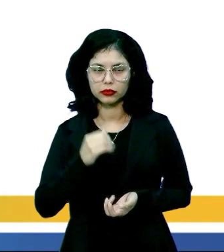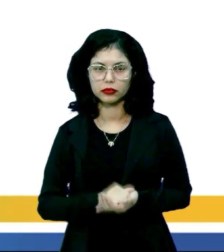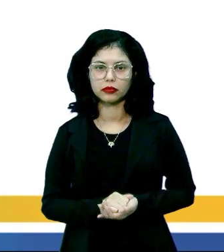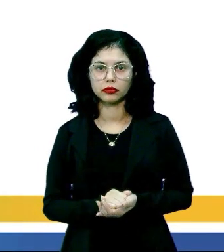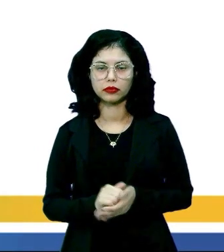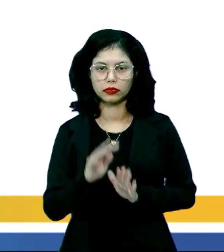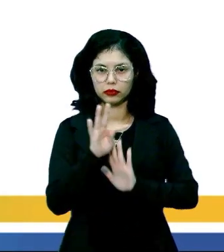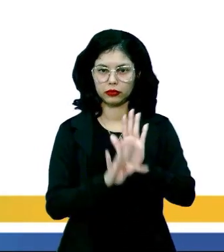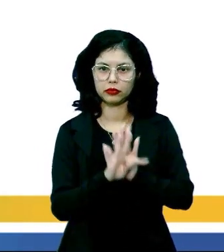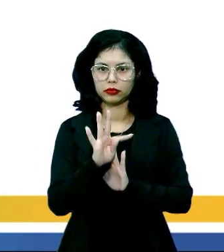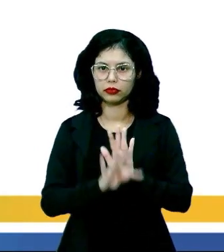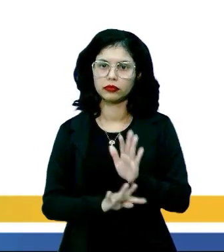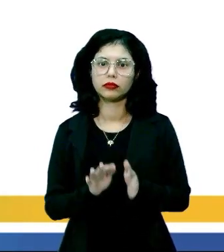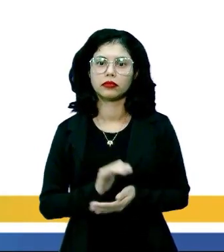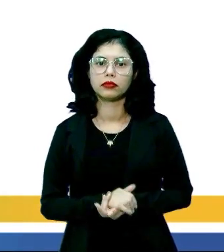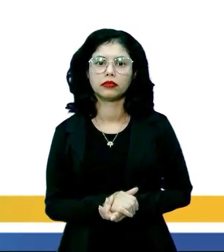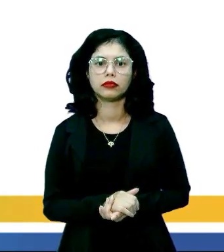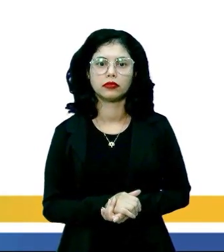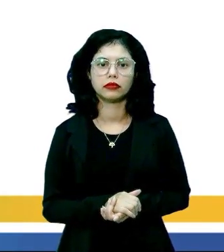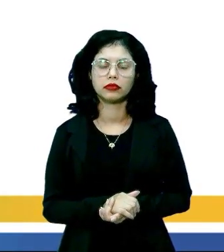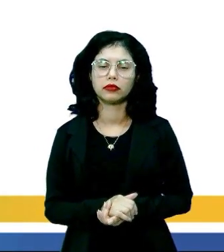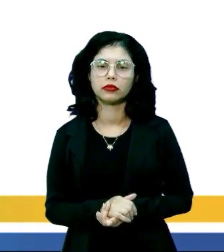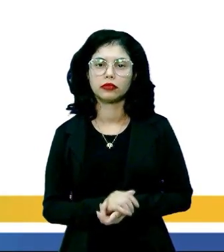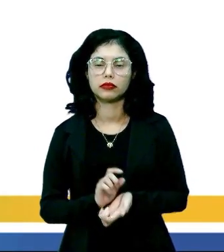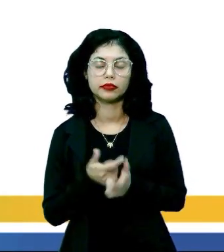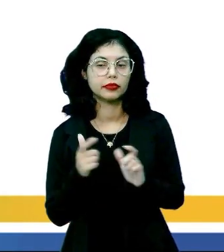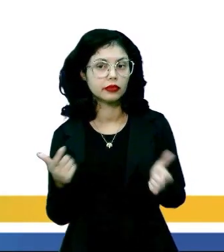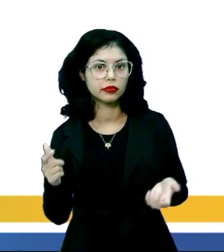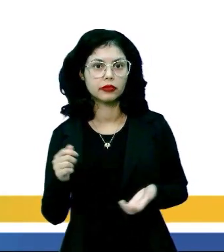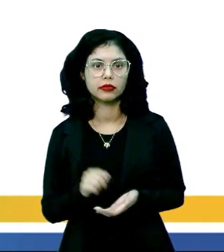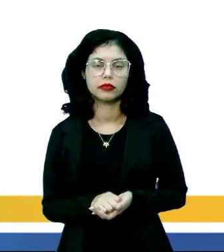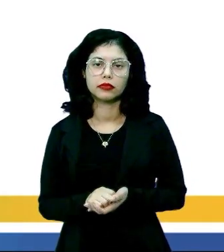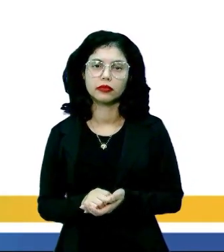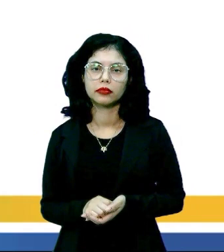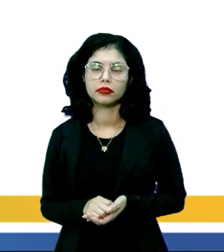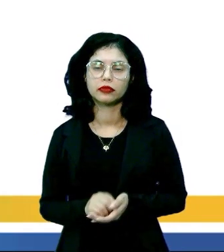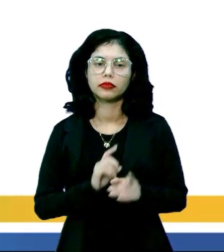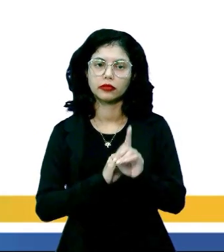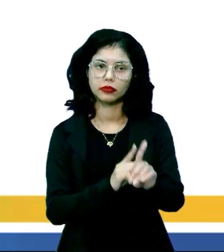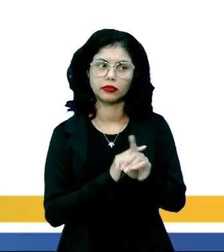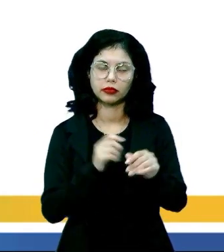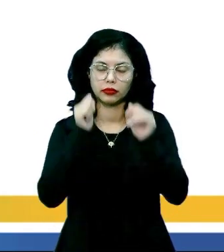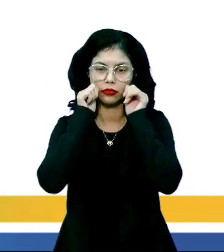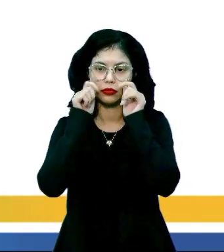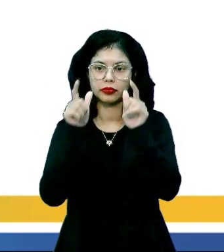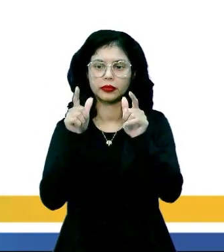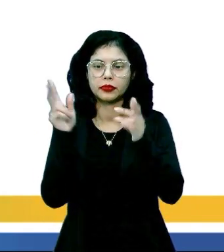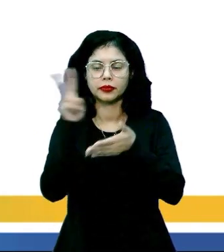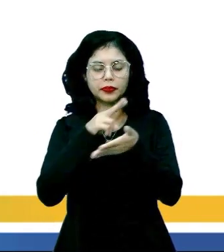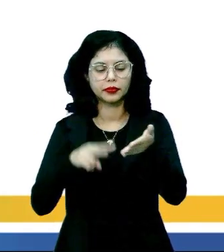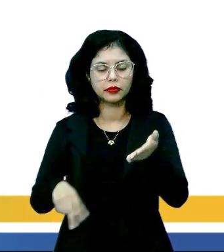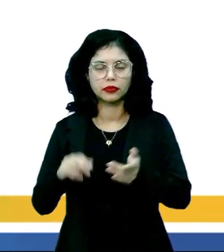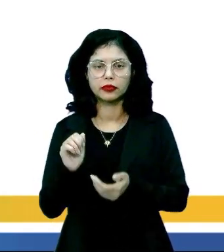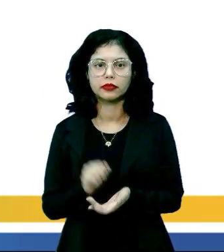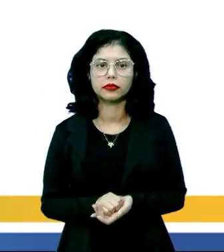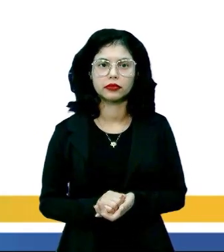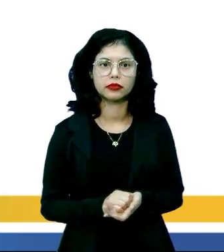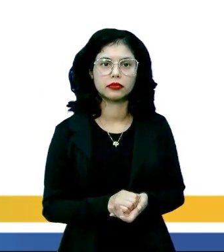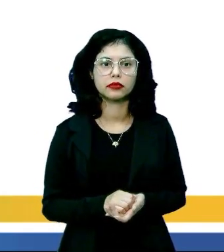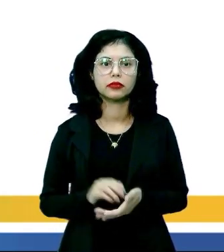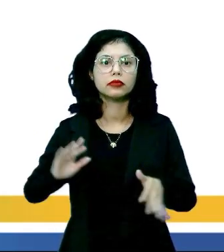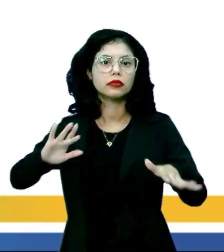Temos aí um texto, um tanto quanto extenso, mas acompanhem com bastante atenção a leitura do mesmo.